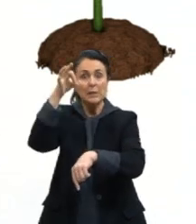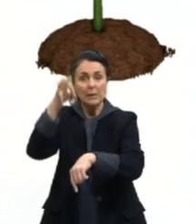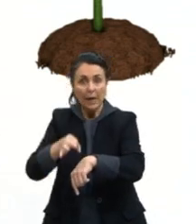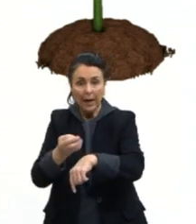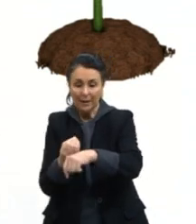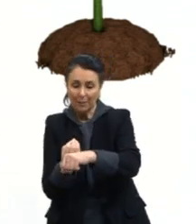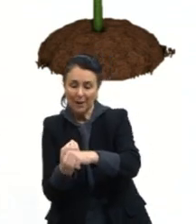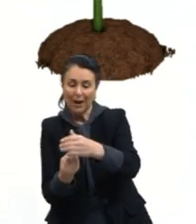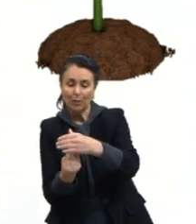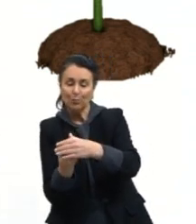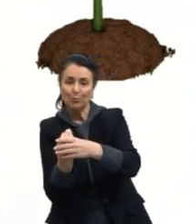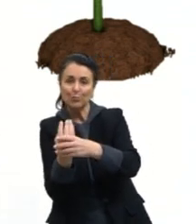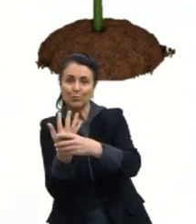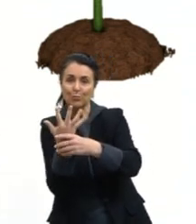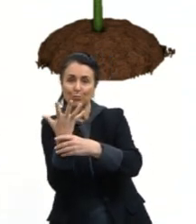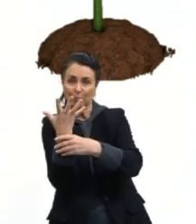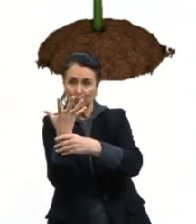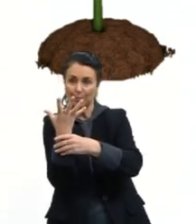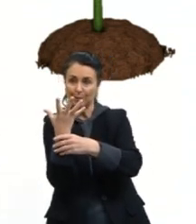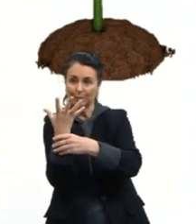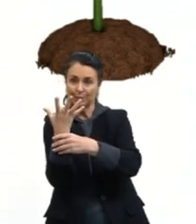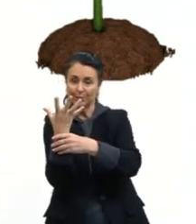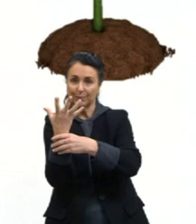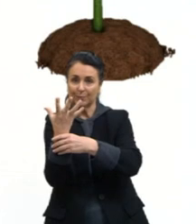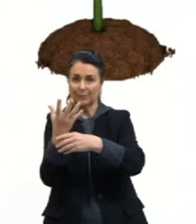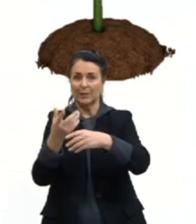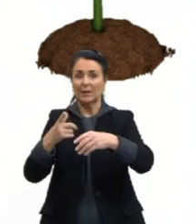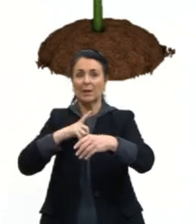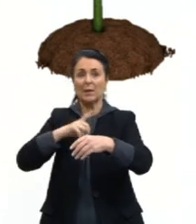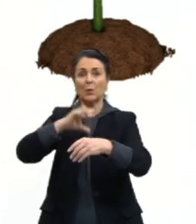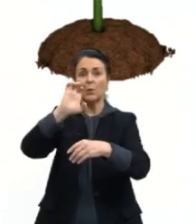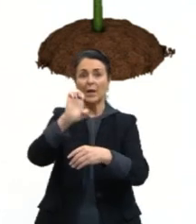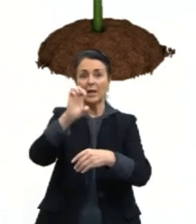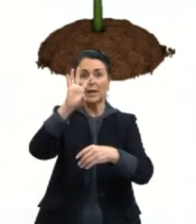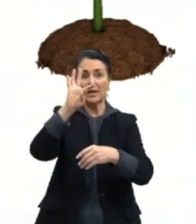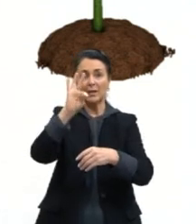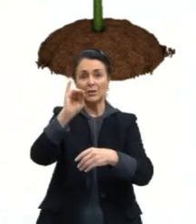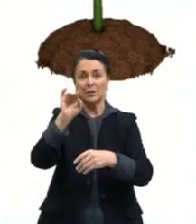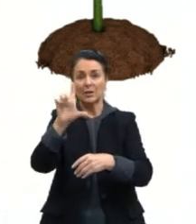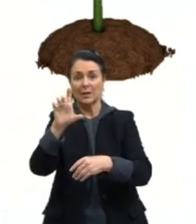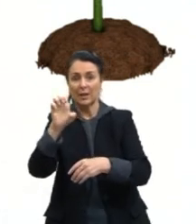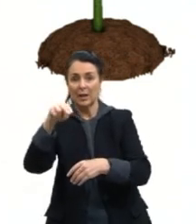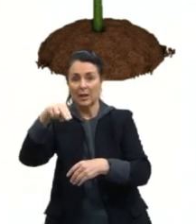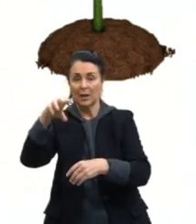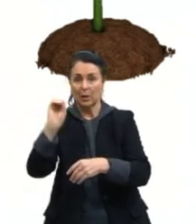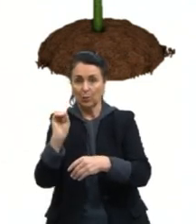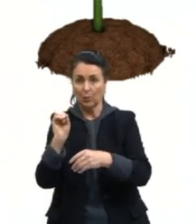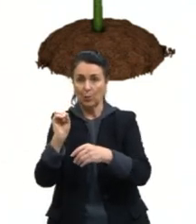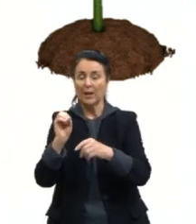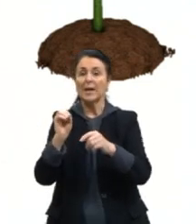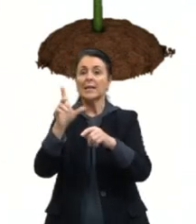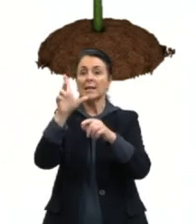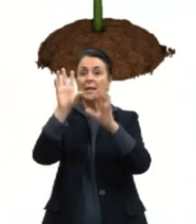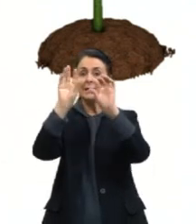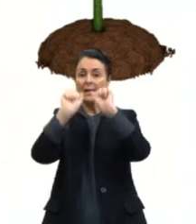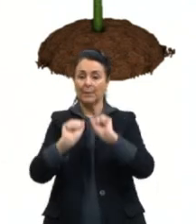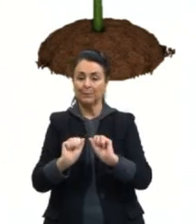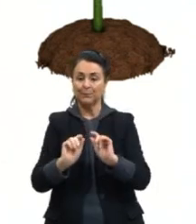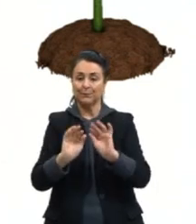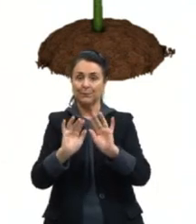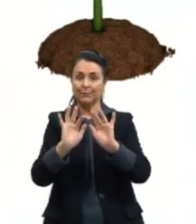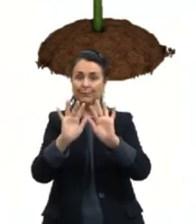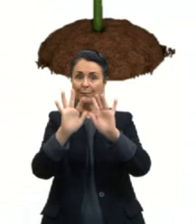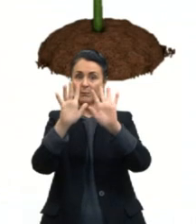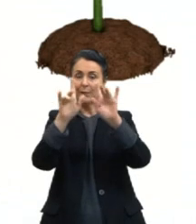prematuramente. Temos também o etileno, que é um hormônio vegetal gasoso. E ele induz o